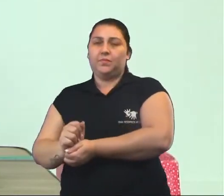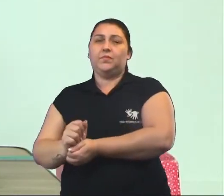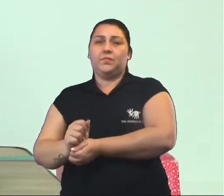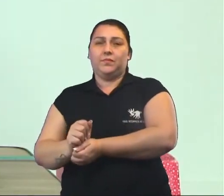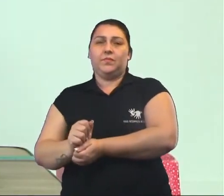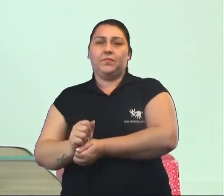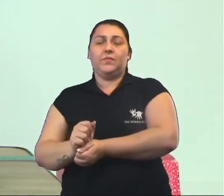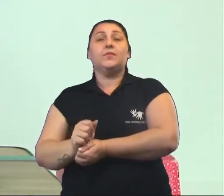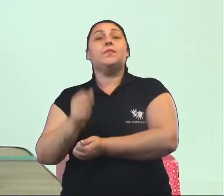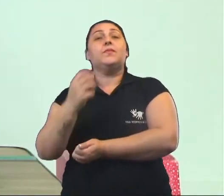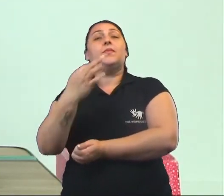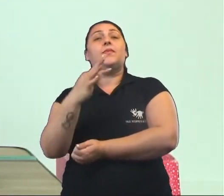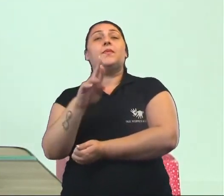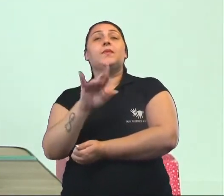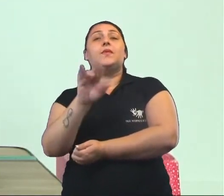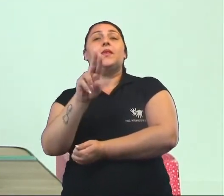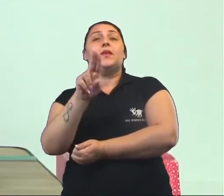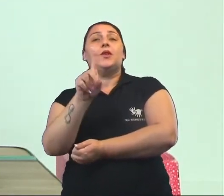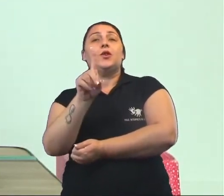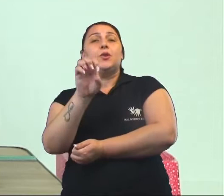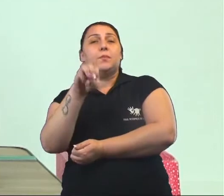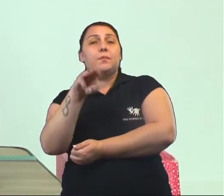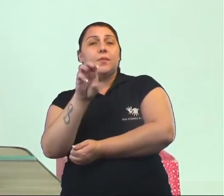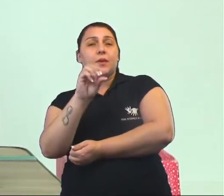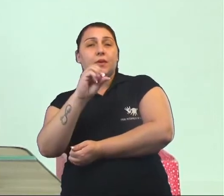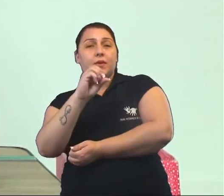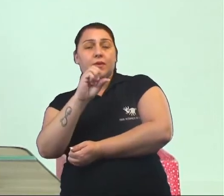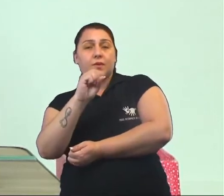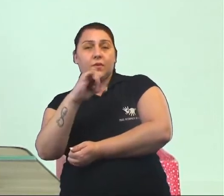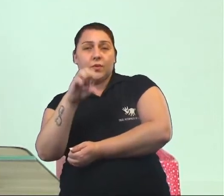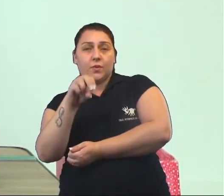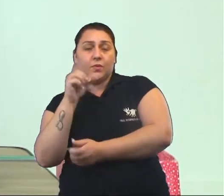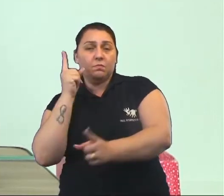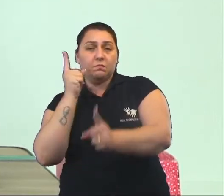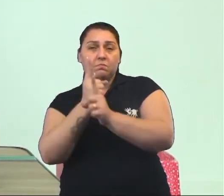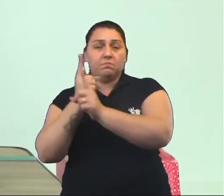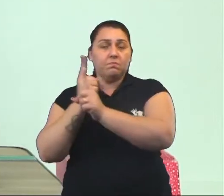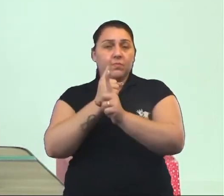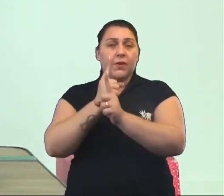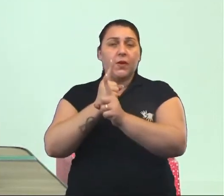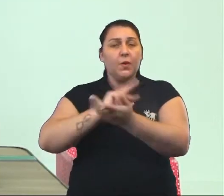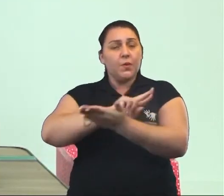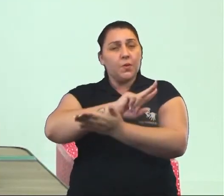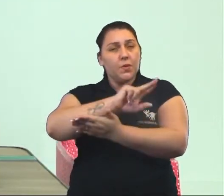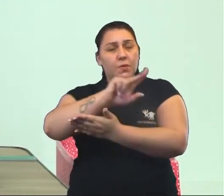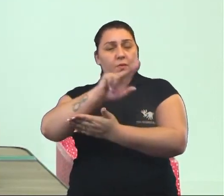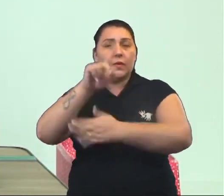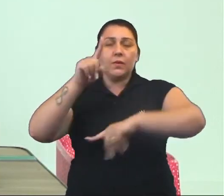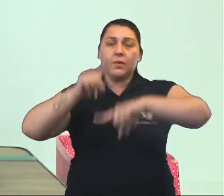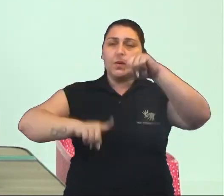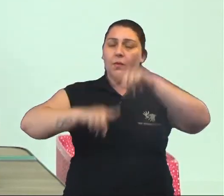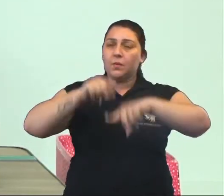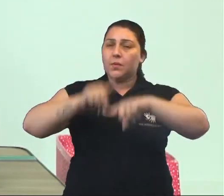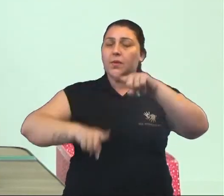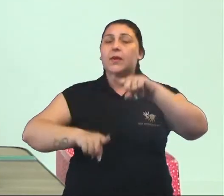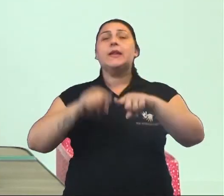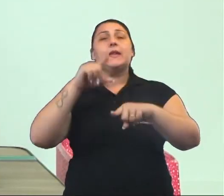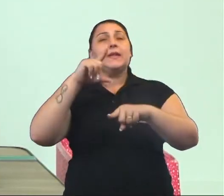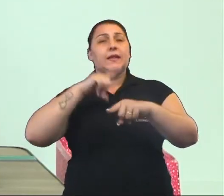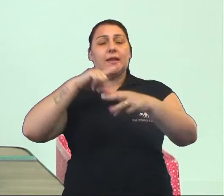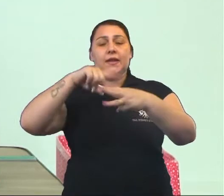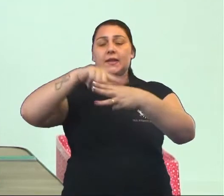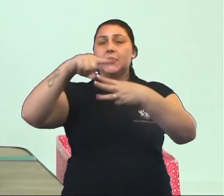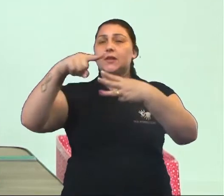vivermos em um mundo tridimensional, vamos encontrando no decorrer do nosso dia a dia diversos objetos que possuem essas